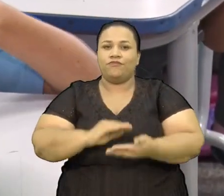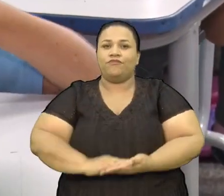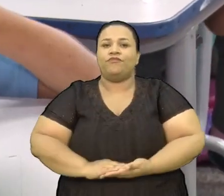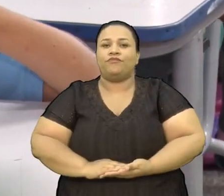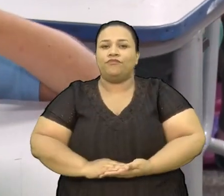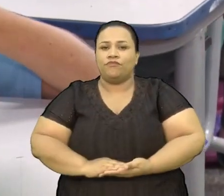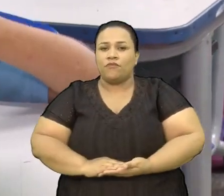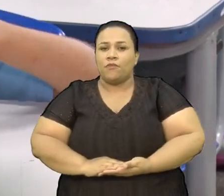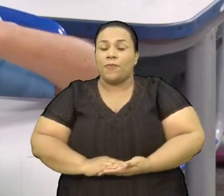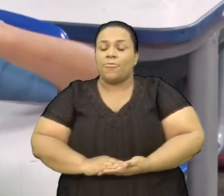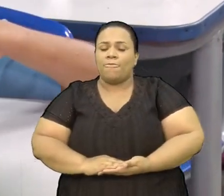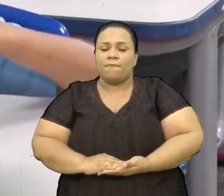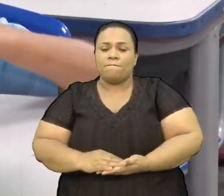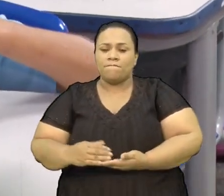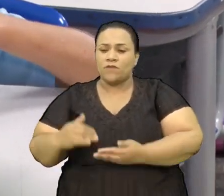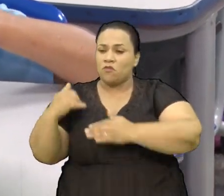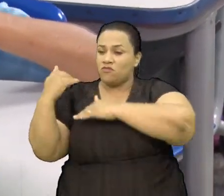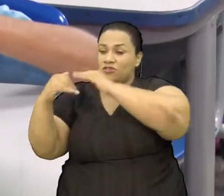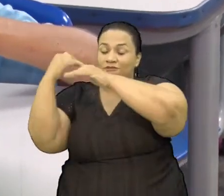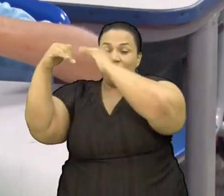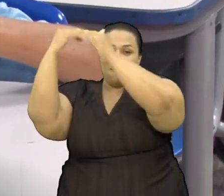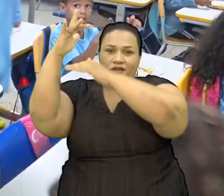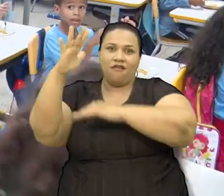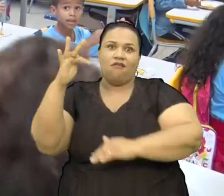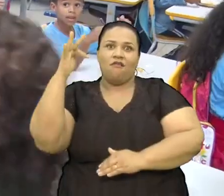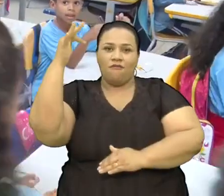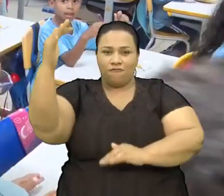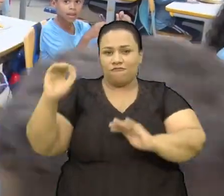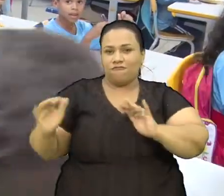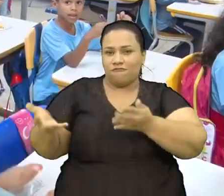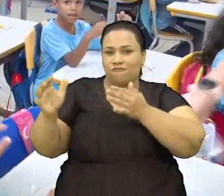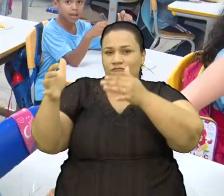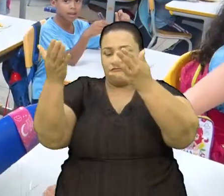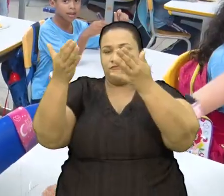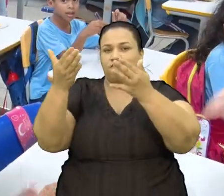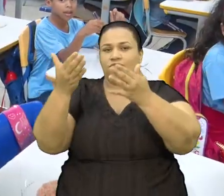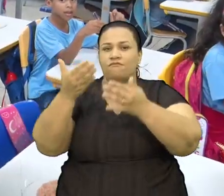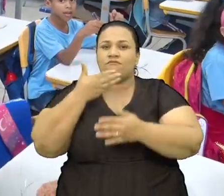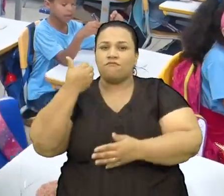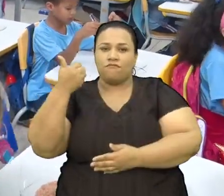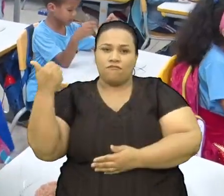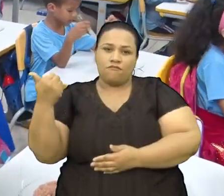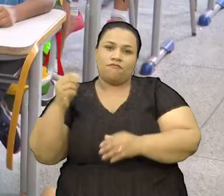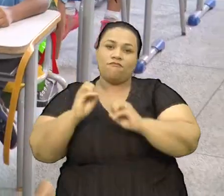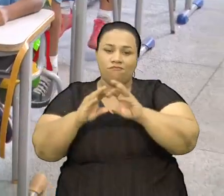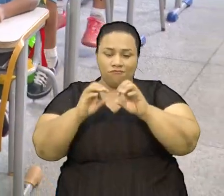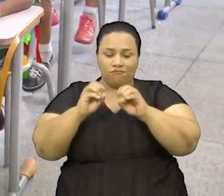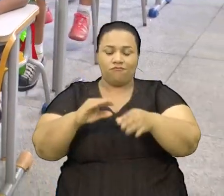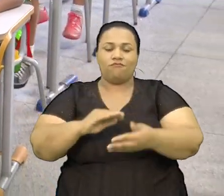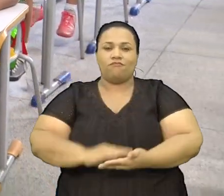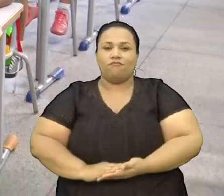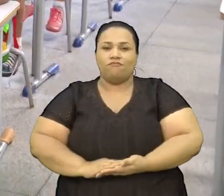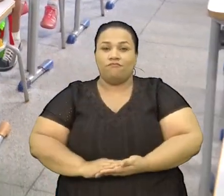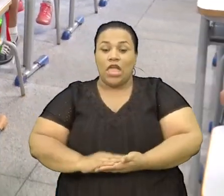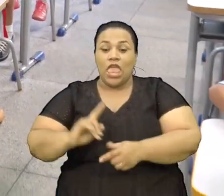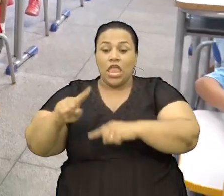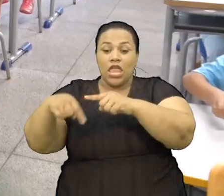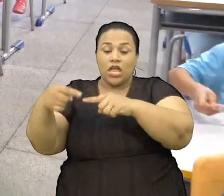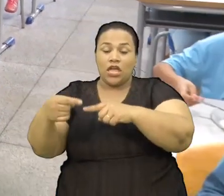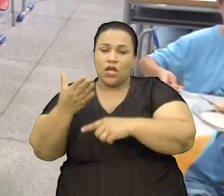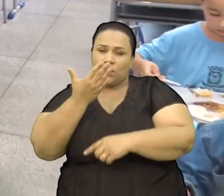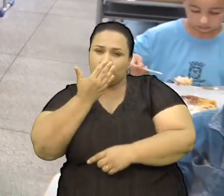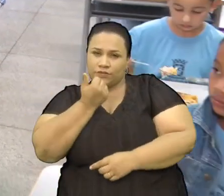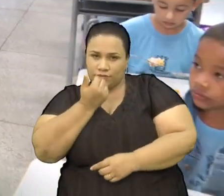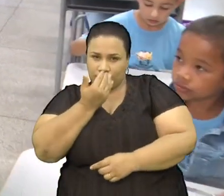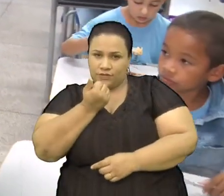Isso Eles irão levar Para o futuro Só que não para por aí Logo após as